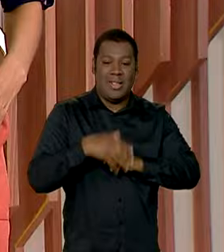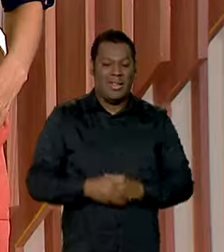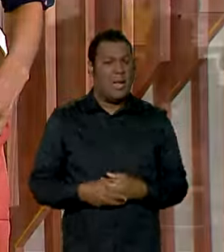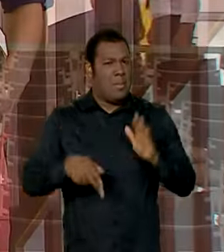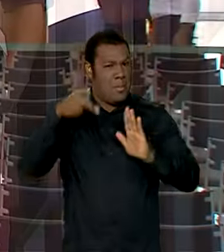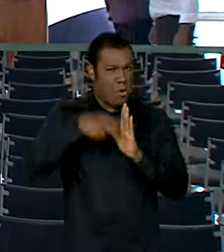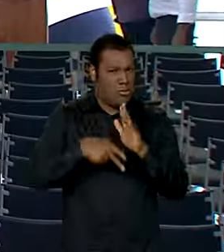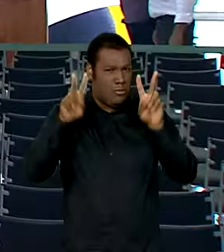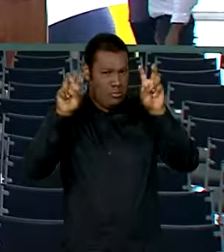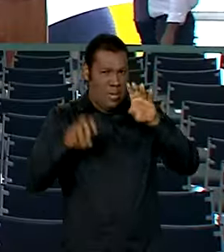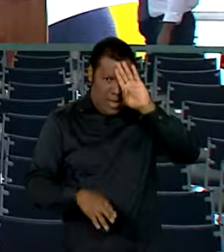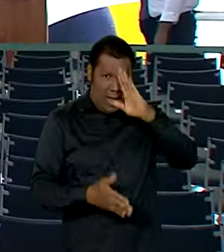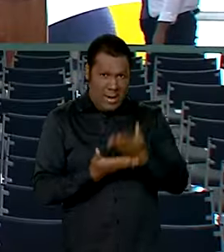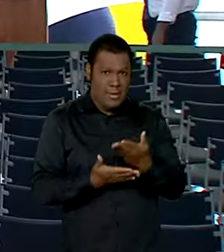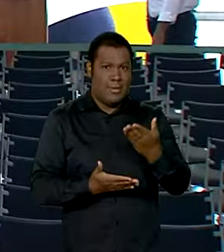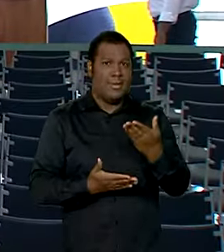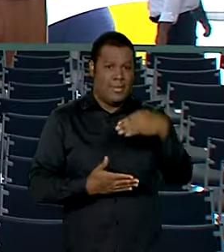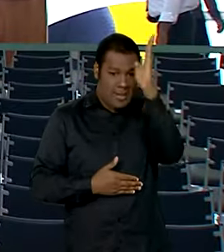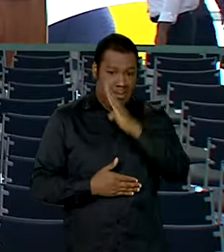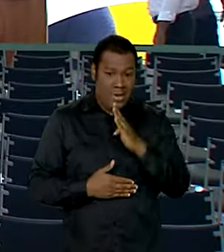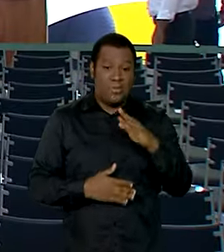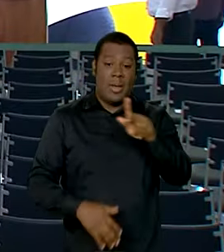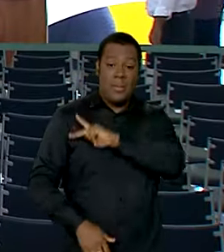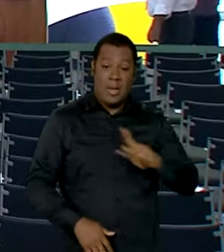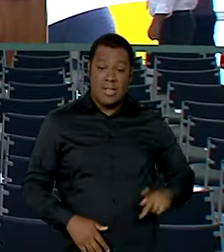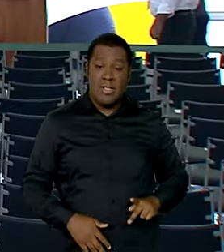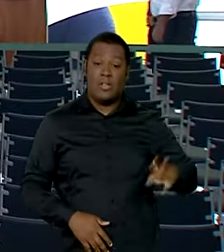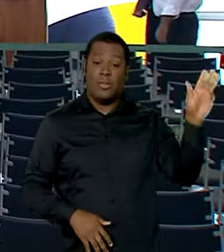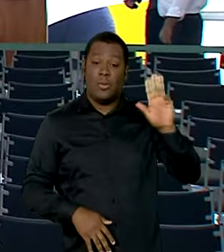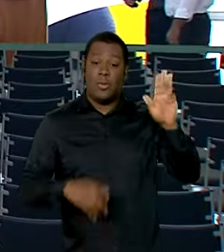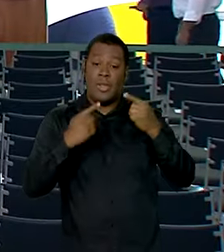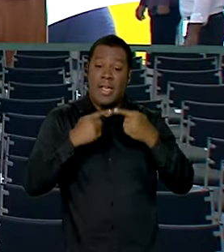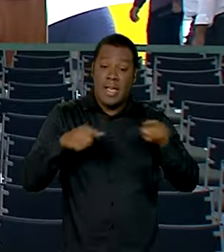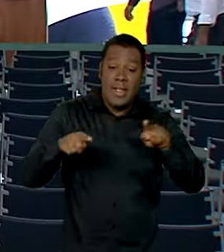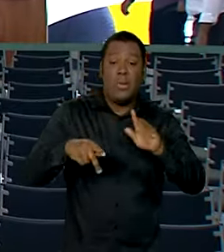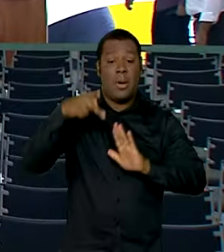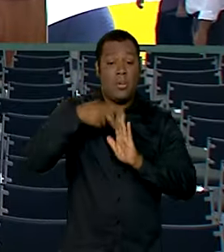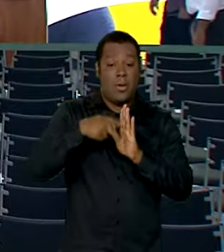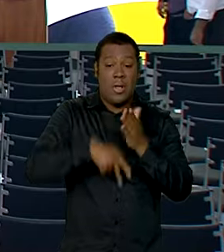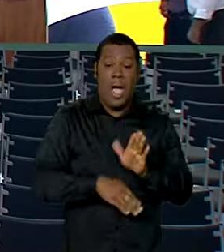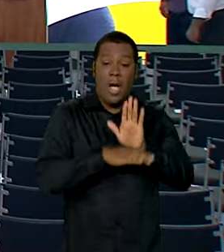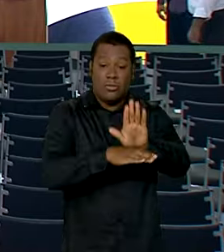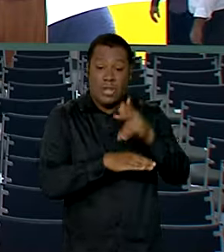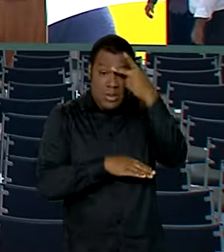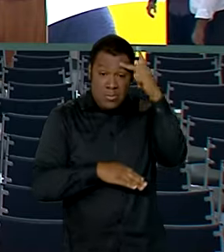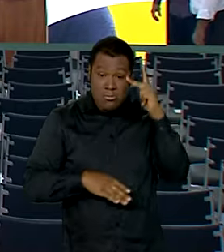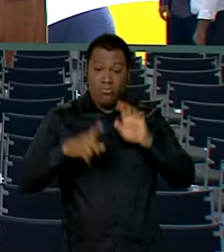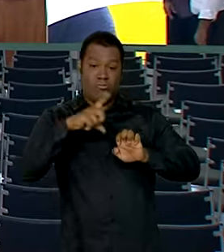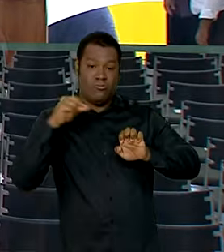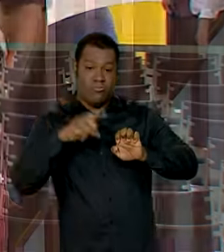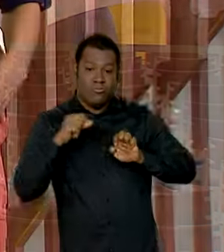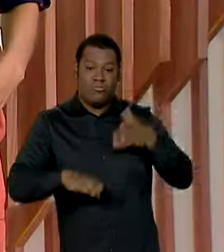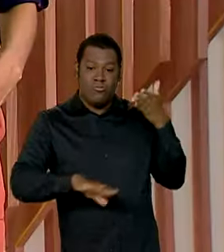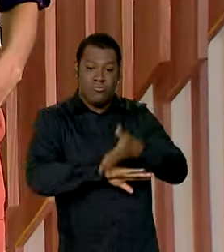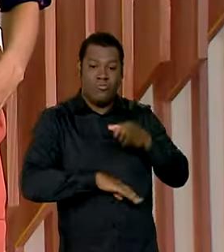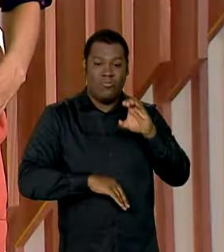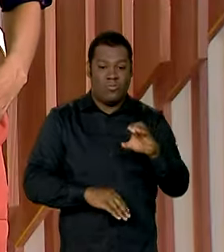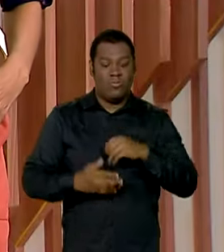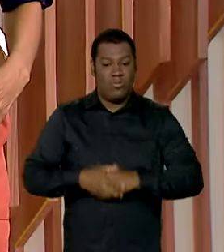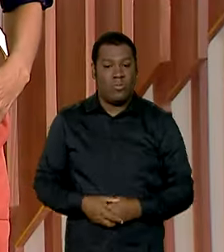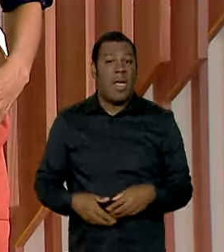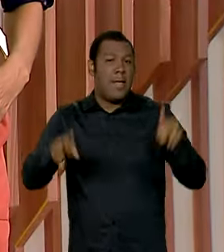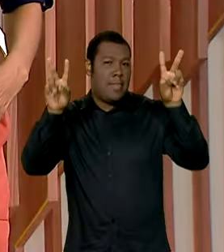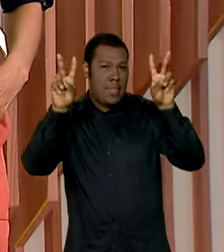Brasil, ainda hoje o presidente Lula lança um programa para garantir mais crédito aos microempreendedores. E no